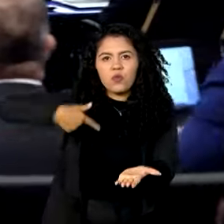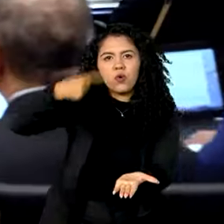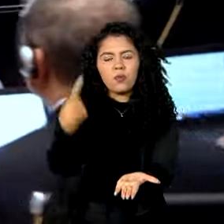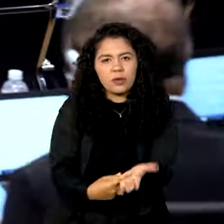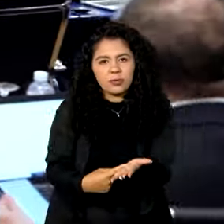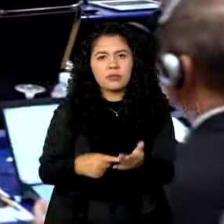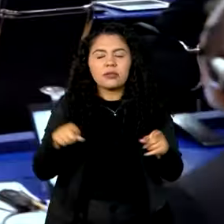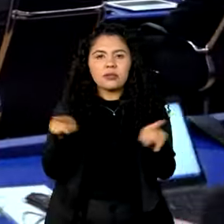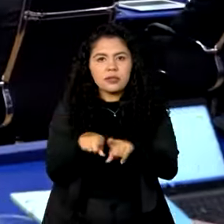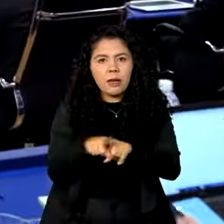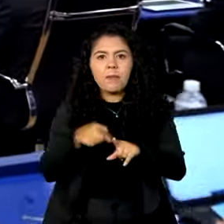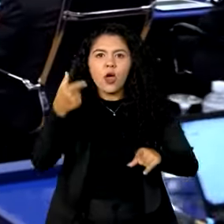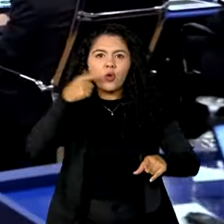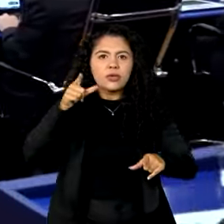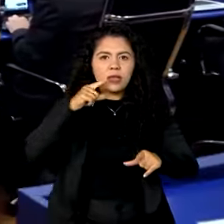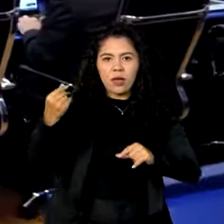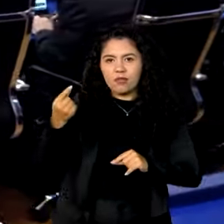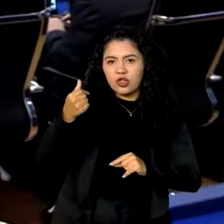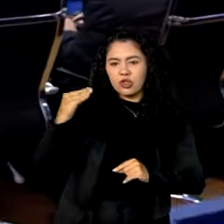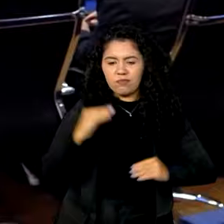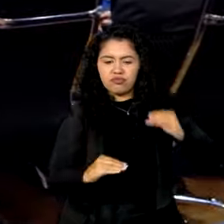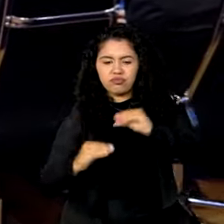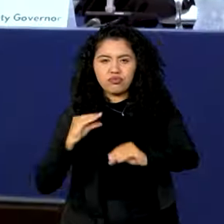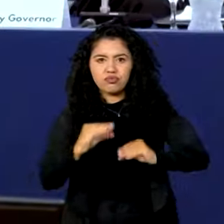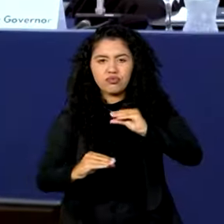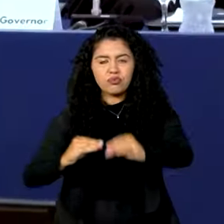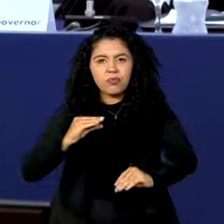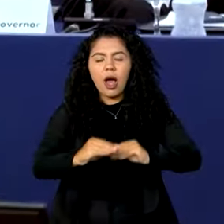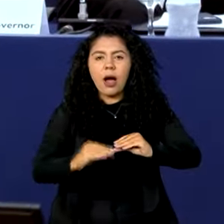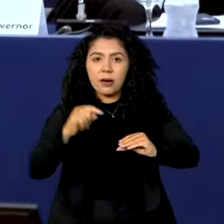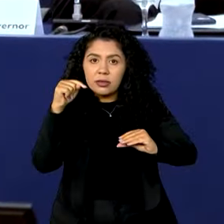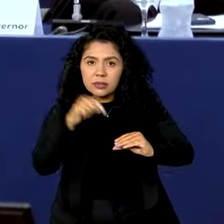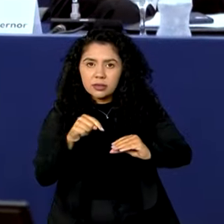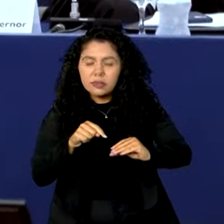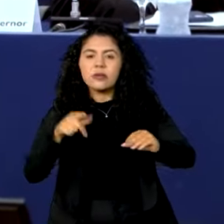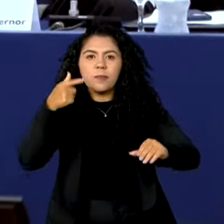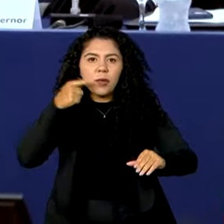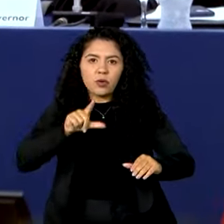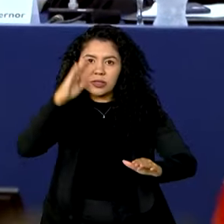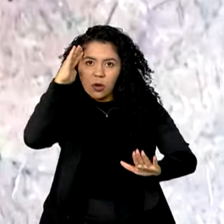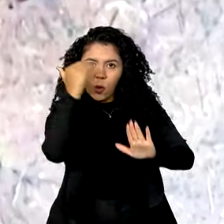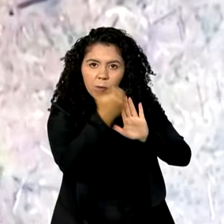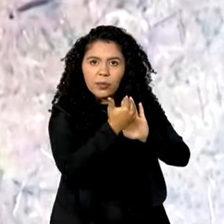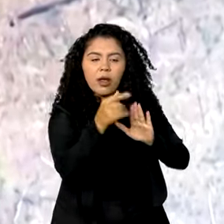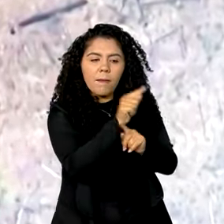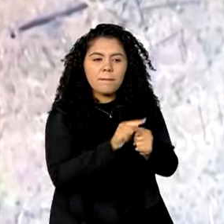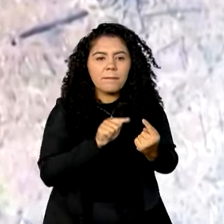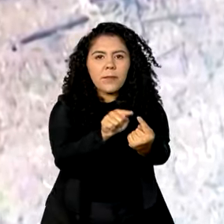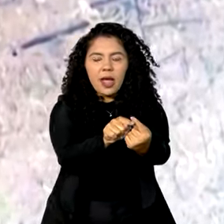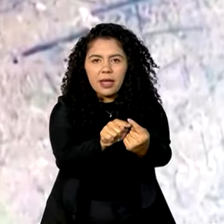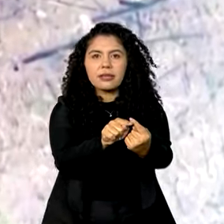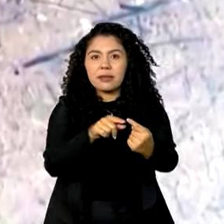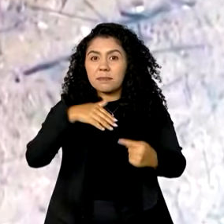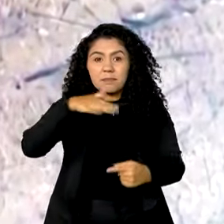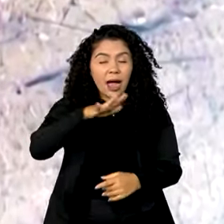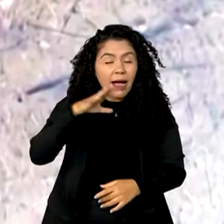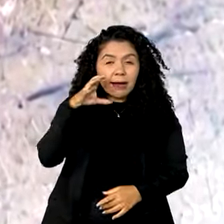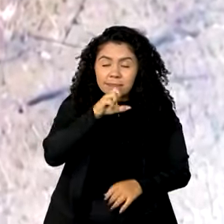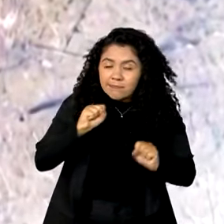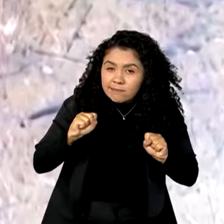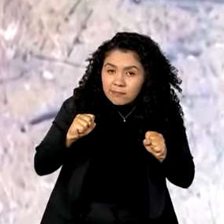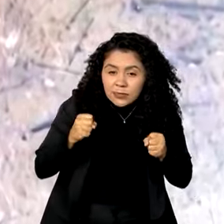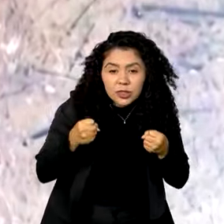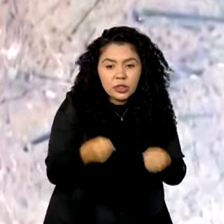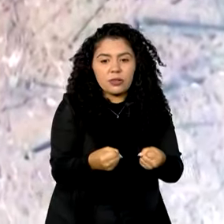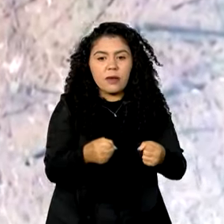os fluxos financeiros, garantindo recursos para o cumprimento de metas mais ambiciosas para a redução